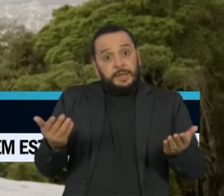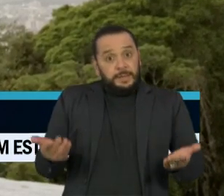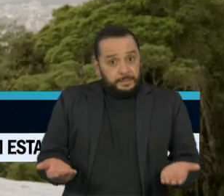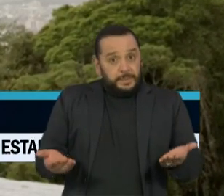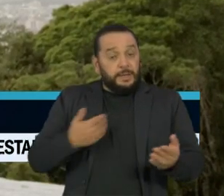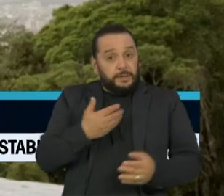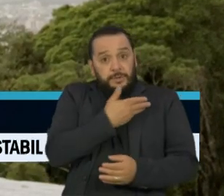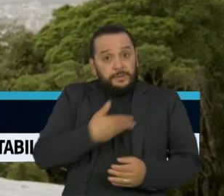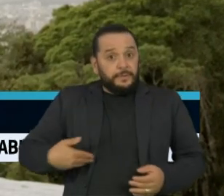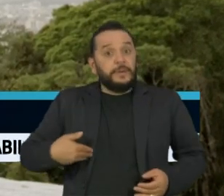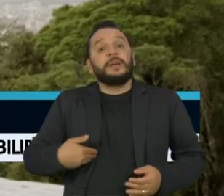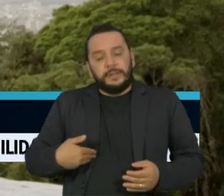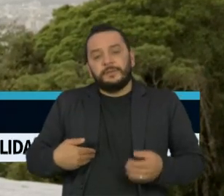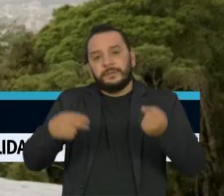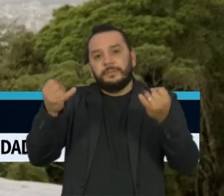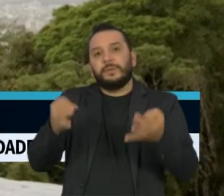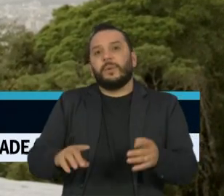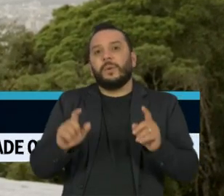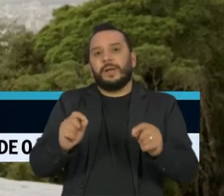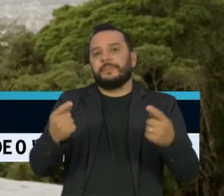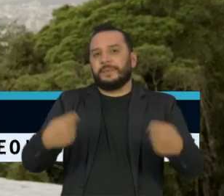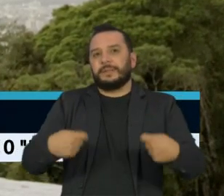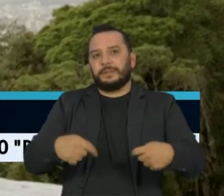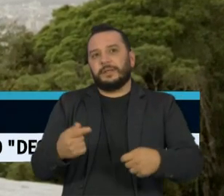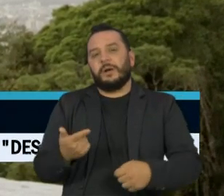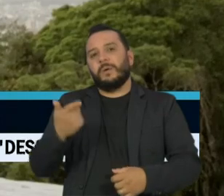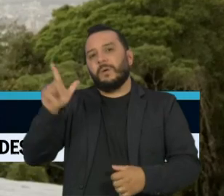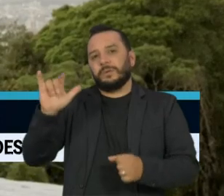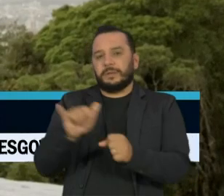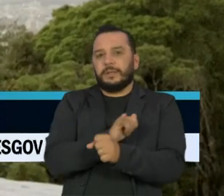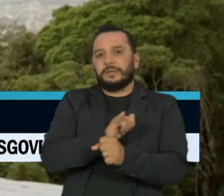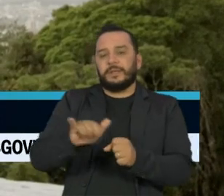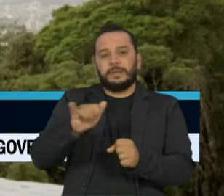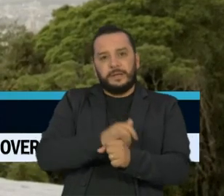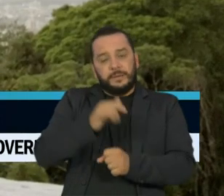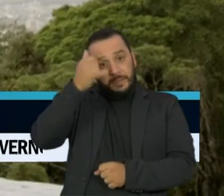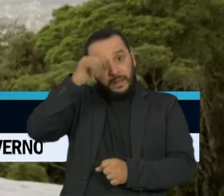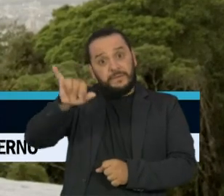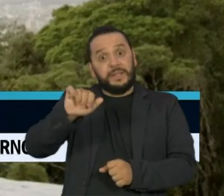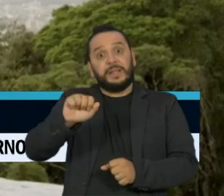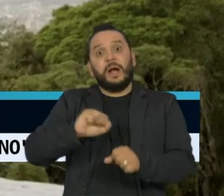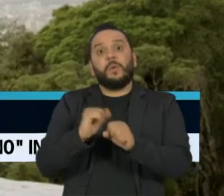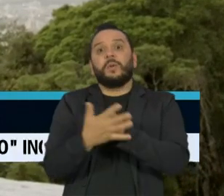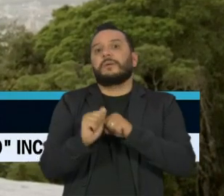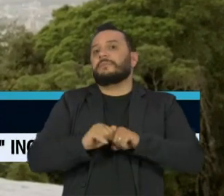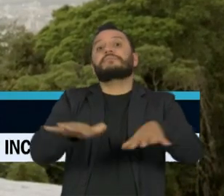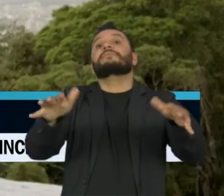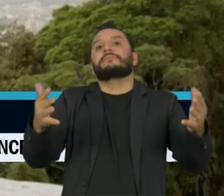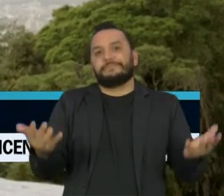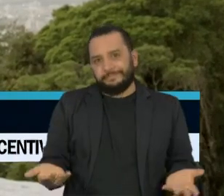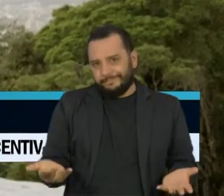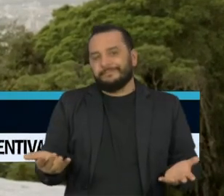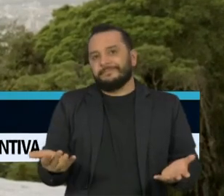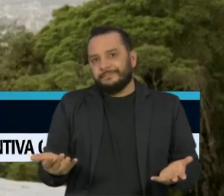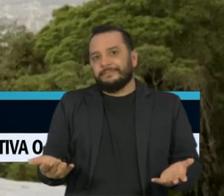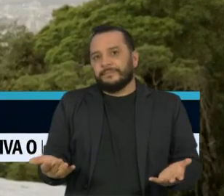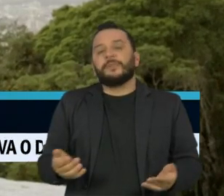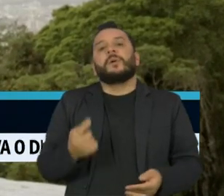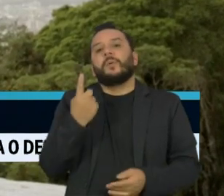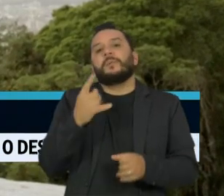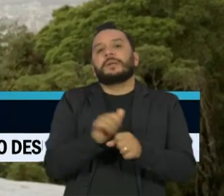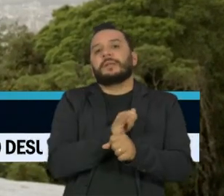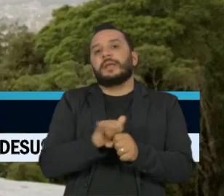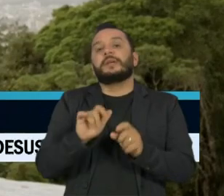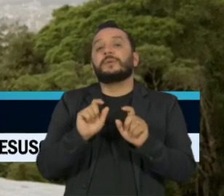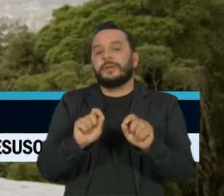governo do estado alerta que são necessárias outras medidas para diminuir o risco de transmissão da doença. Uma delas é